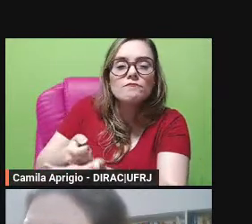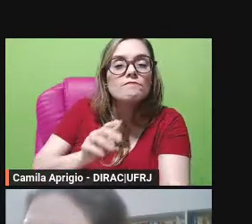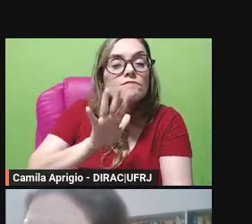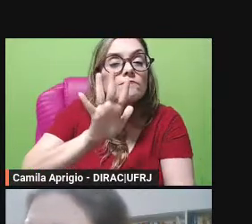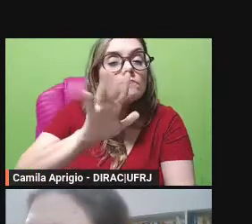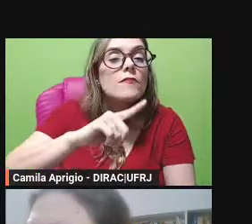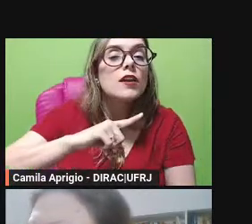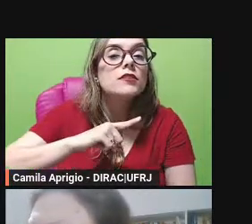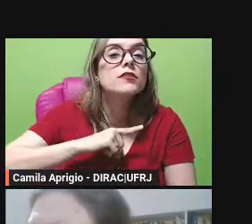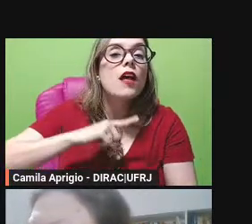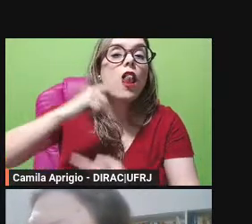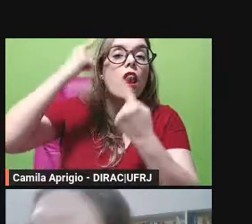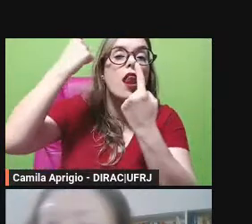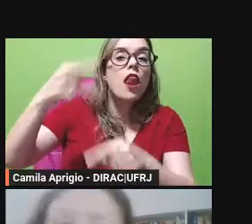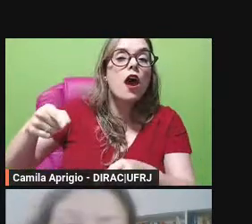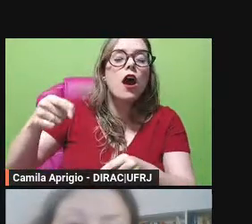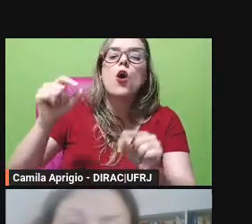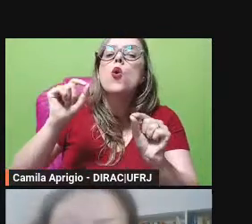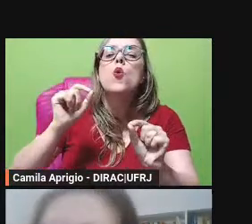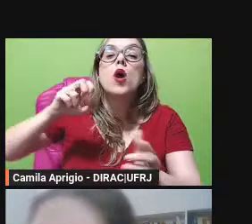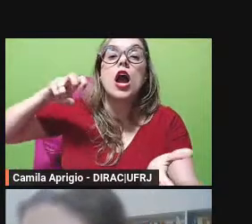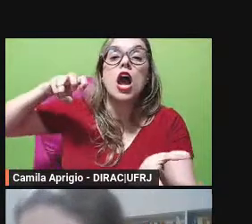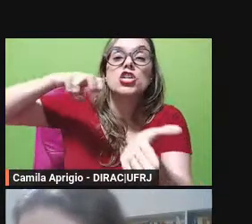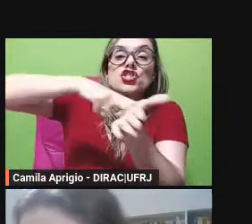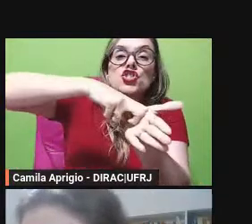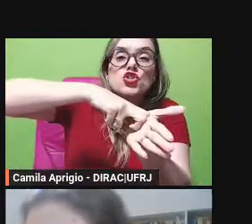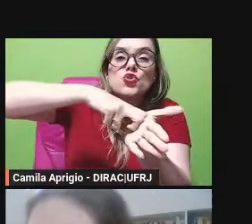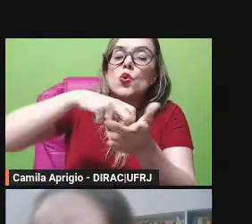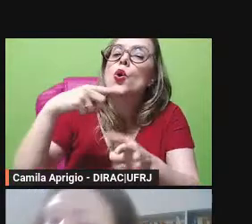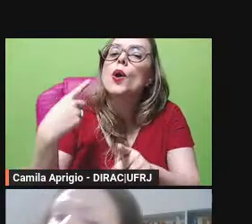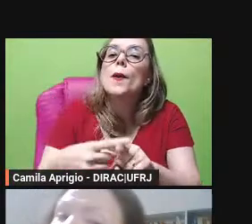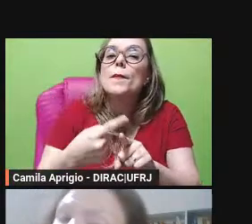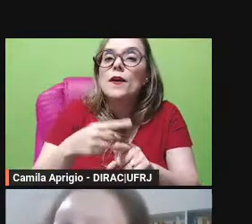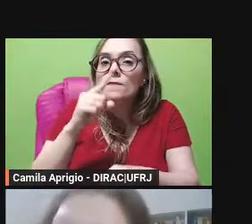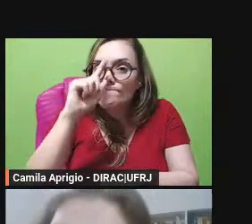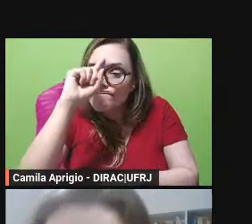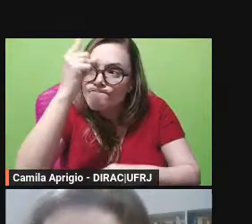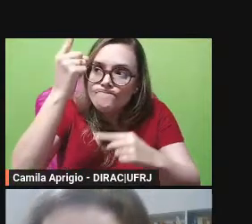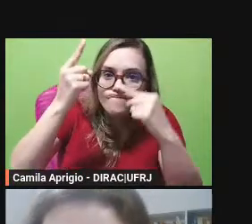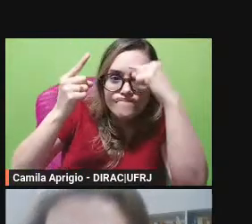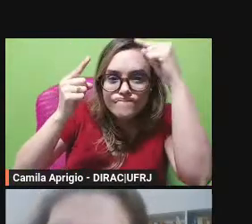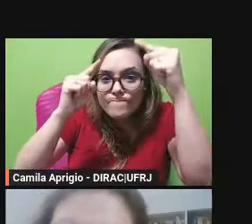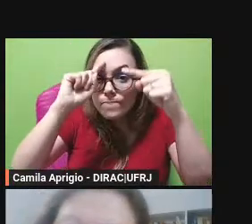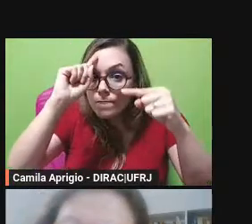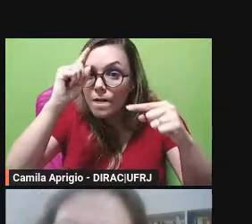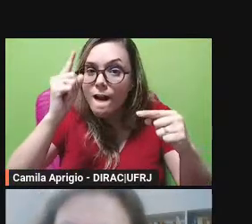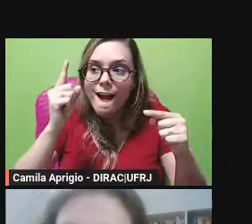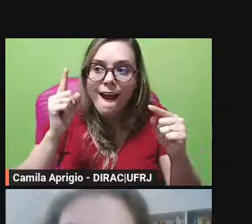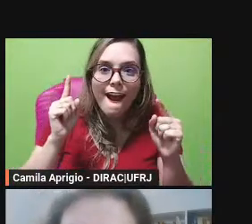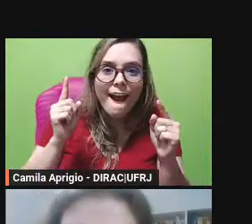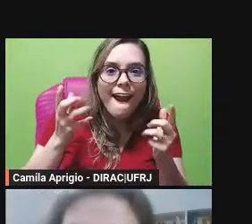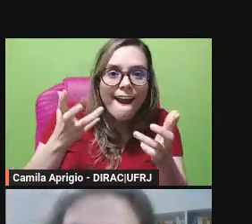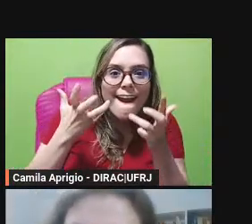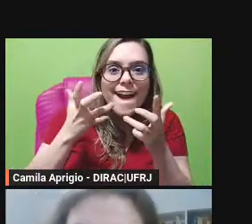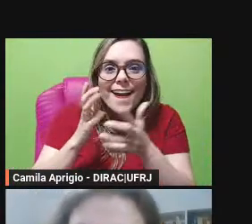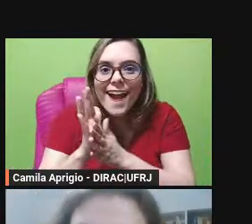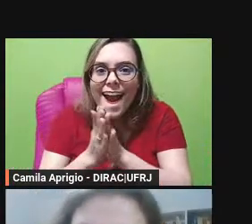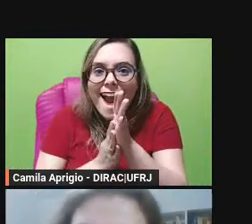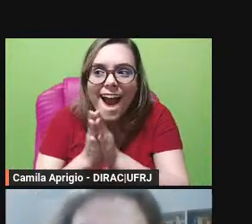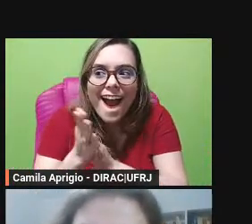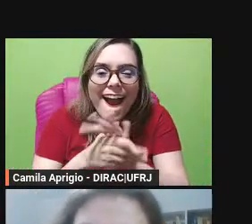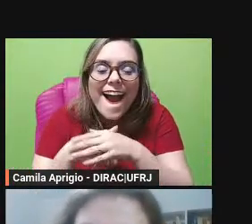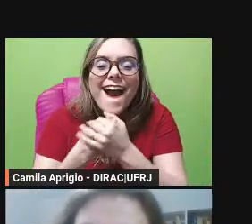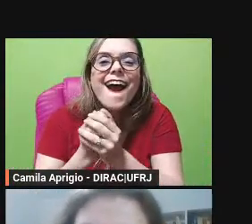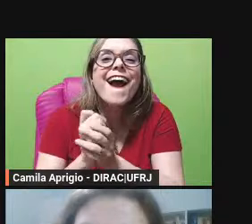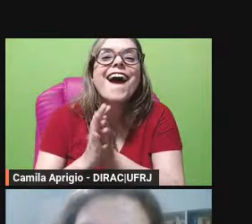perdoou a sua pergunta mal intencionada logo é importante essa conclusão com que